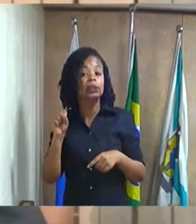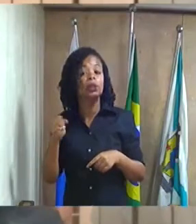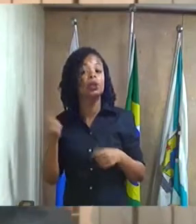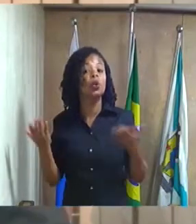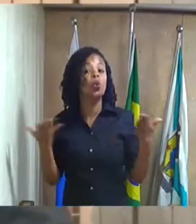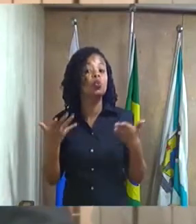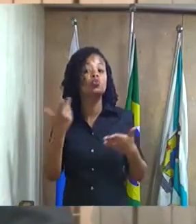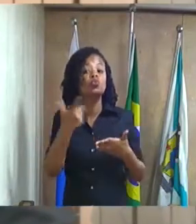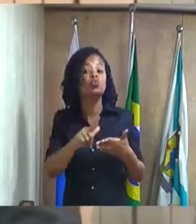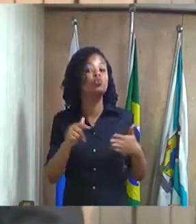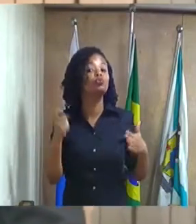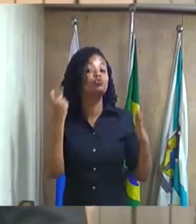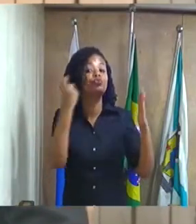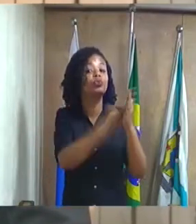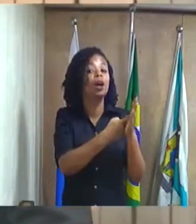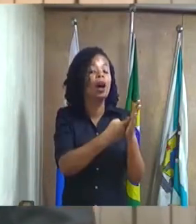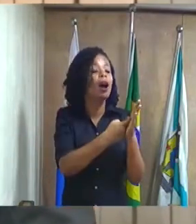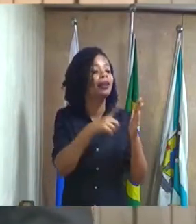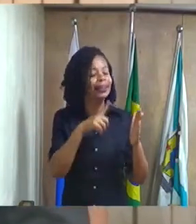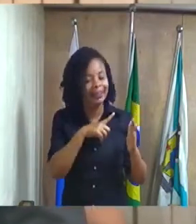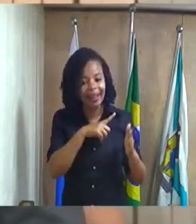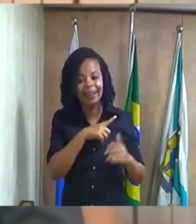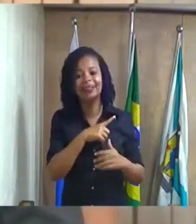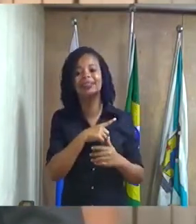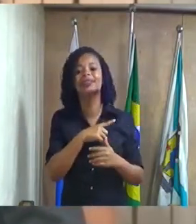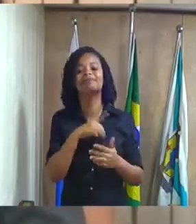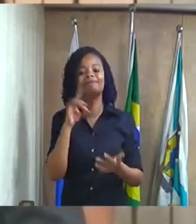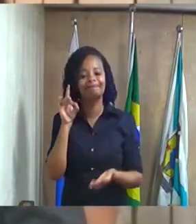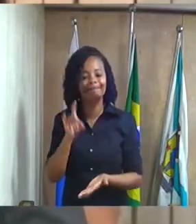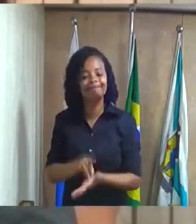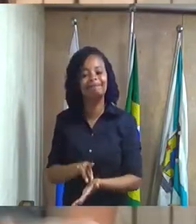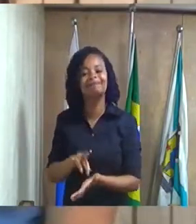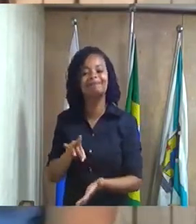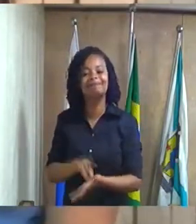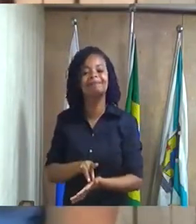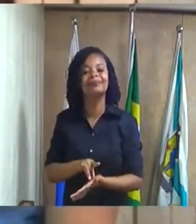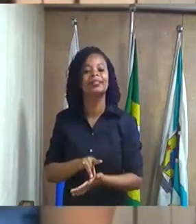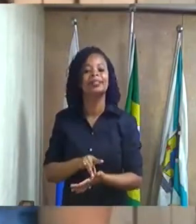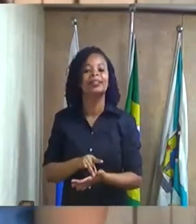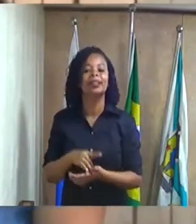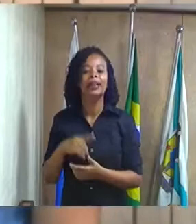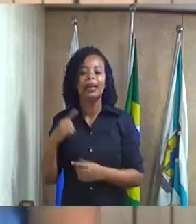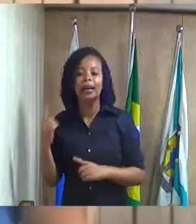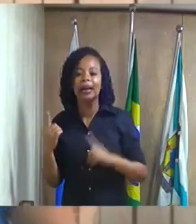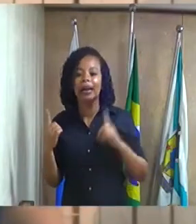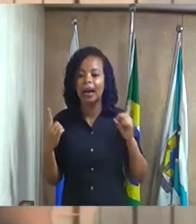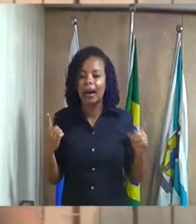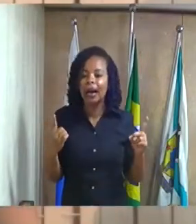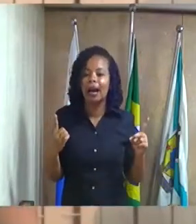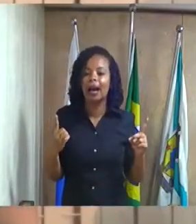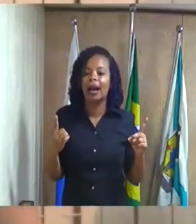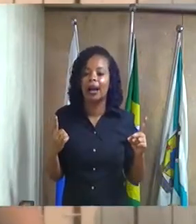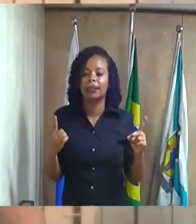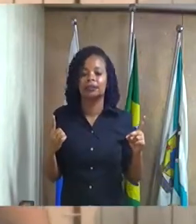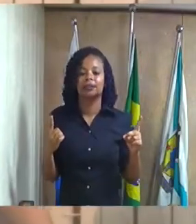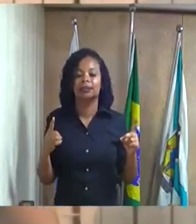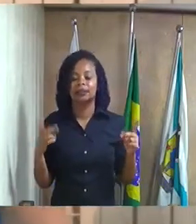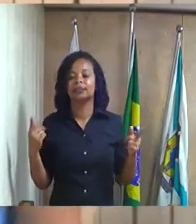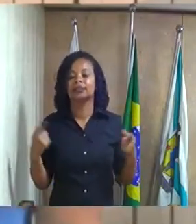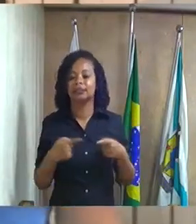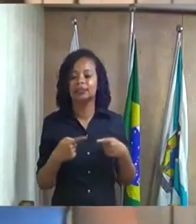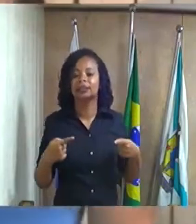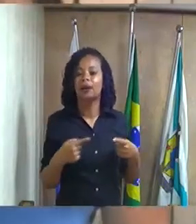que há com certeza um escritório paralelo vereador Chiquinho Grandão as coisas